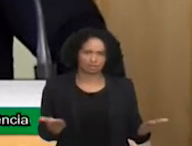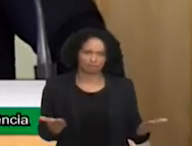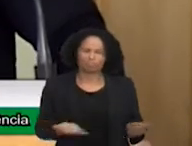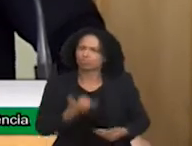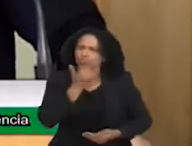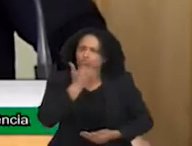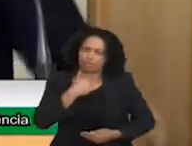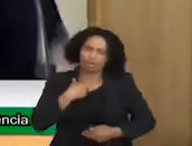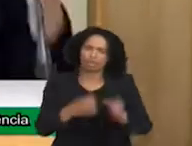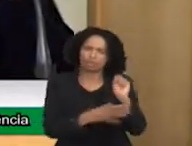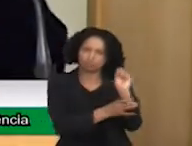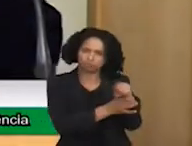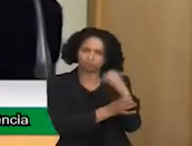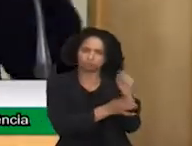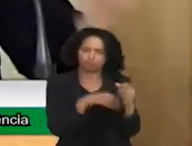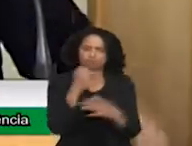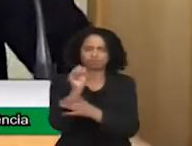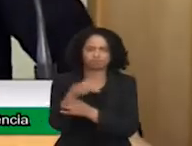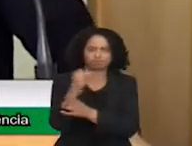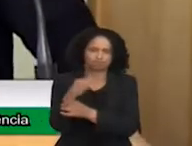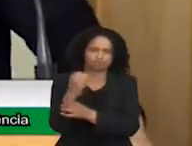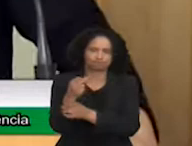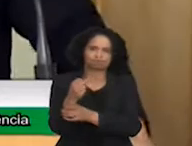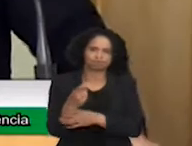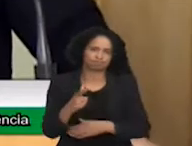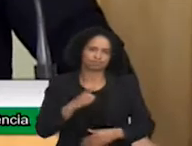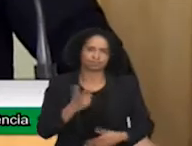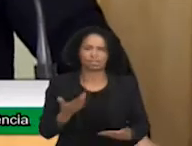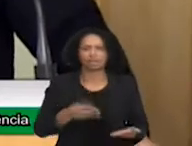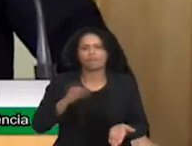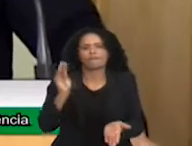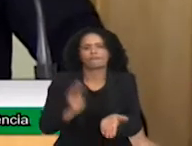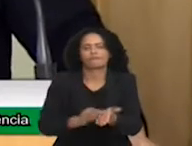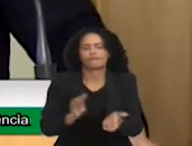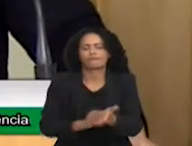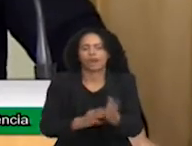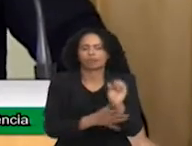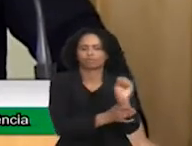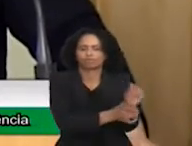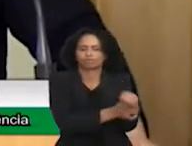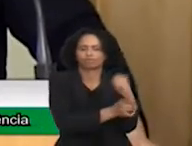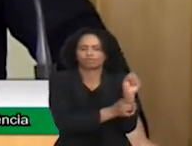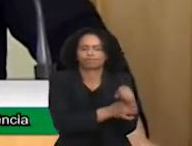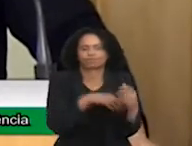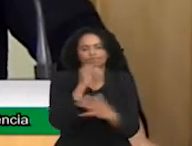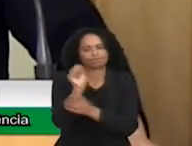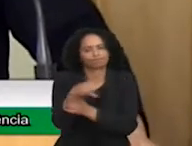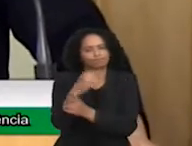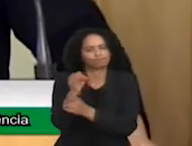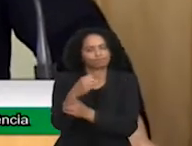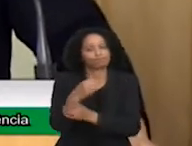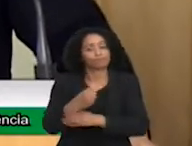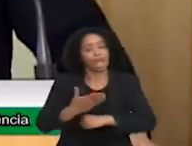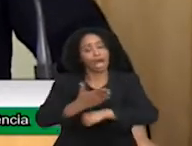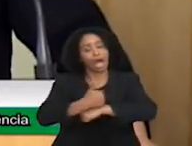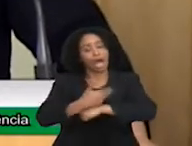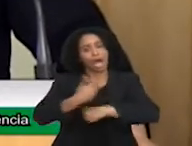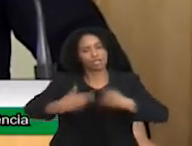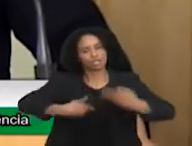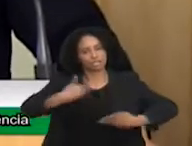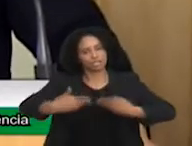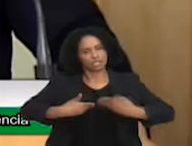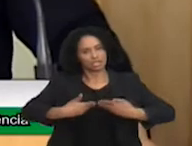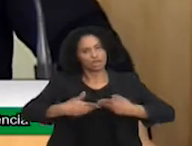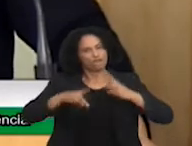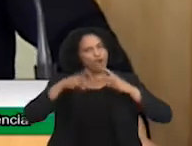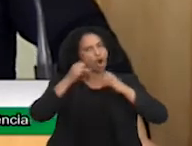Não faz nem cócega. As terapias precoces, elas são intensivas. E intensivas,